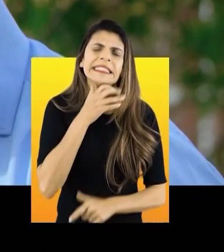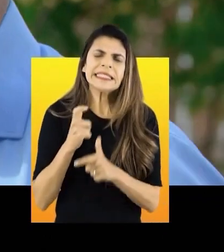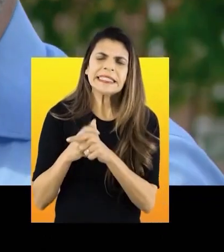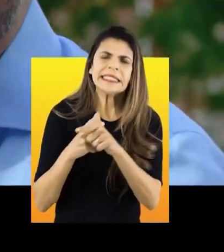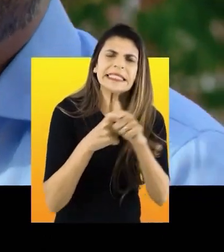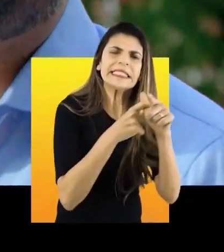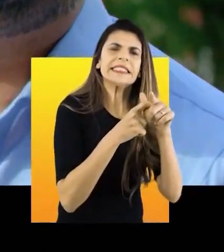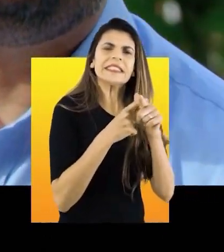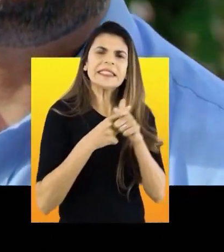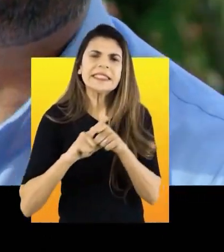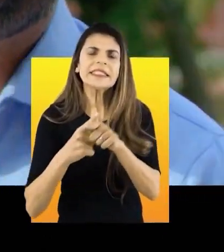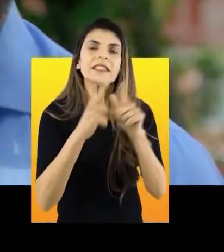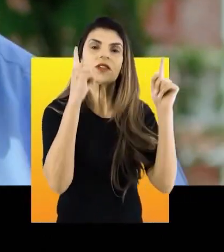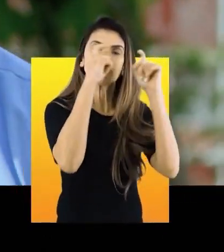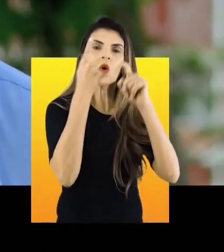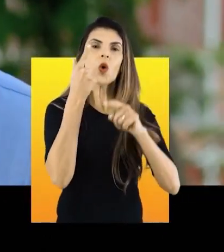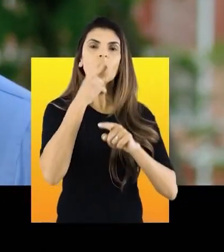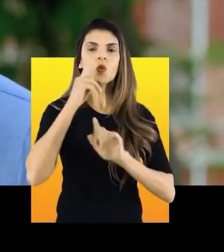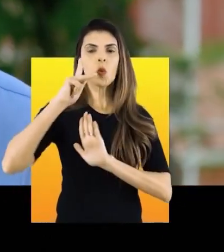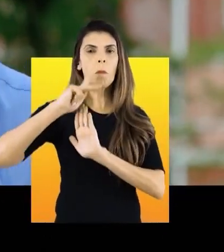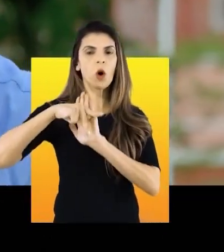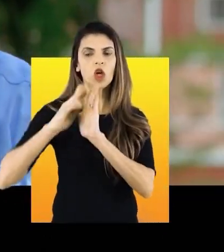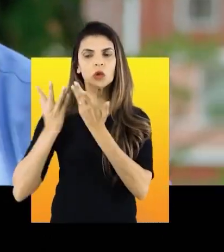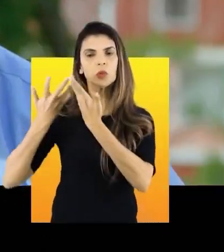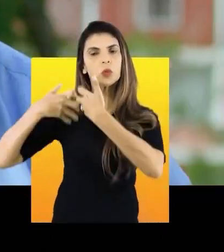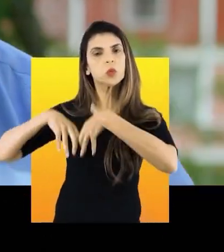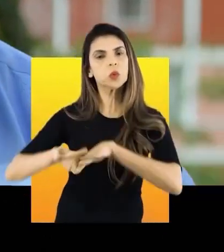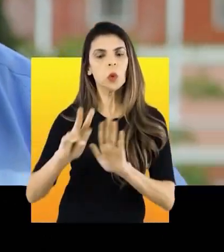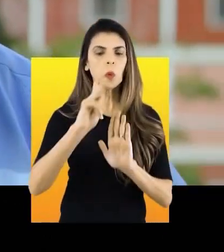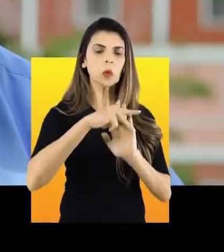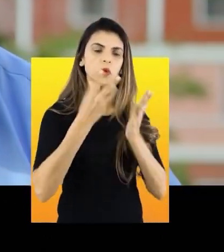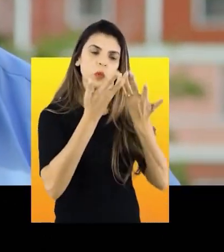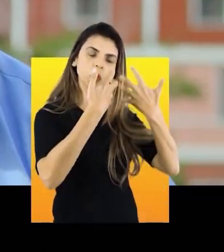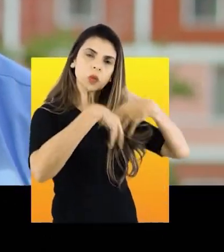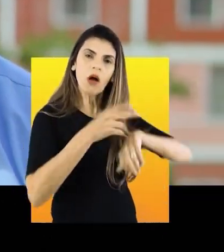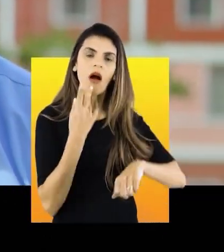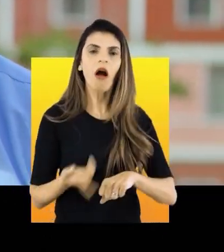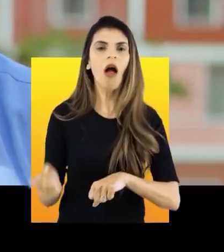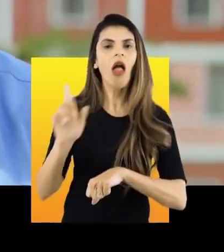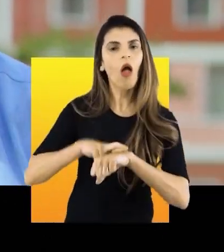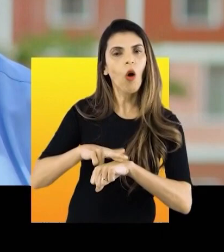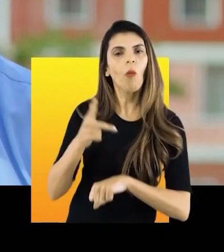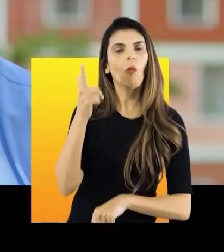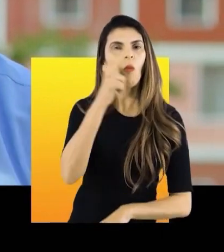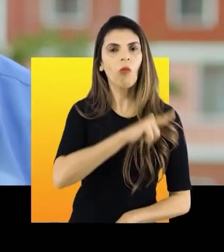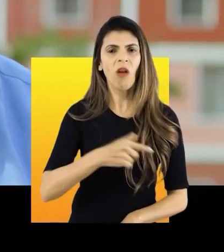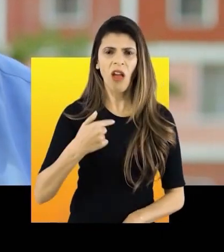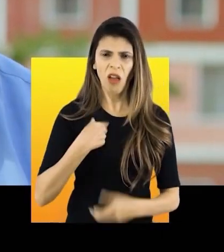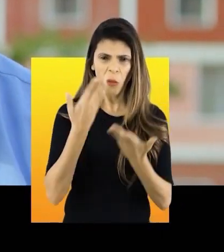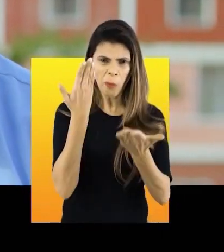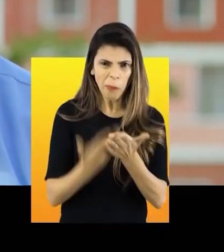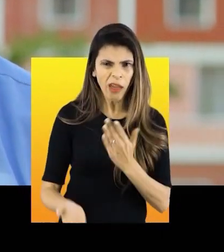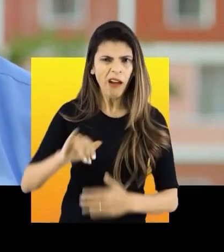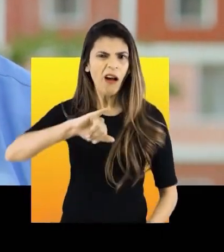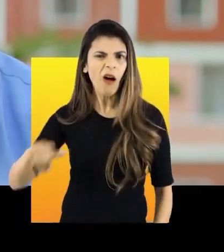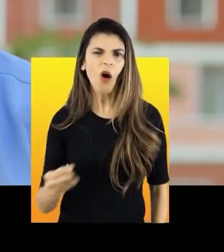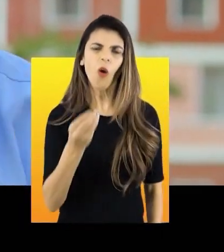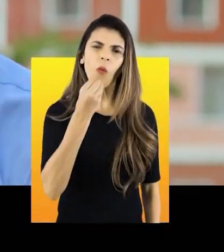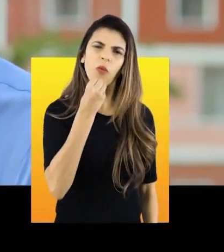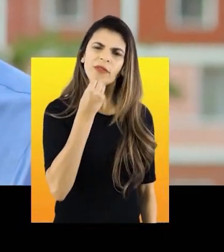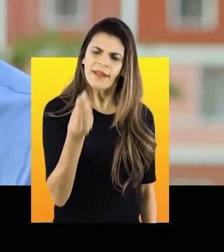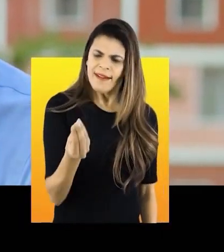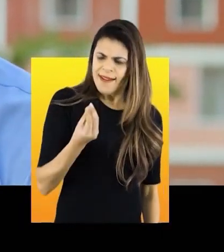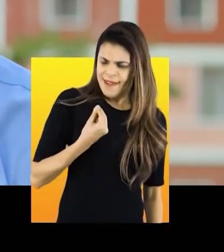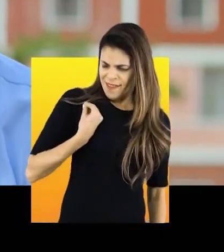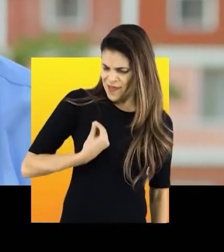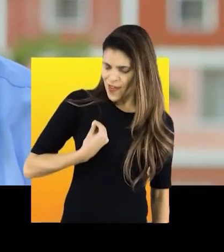caminho a gente botou o governo para funcionar e o Rio começou a se recuperar eu não vou desperdiçar essa oportunidade que a